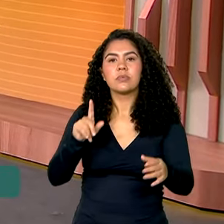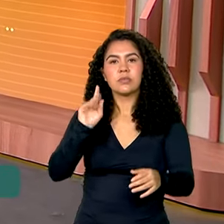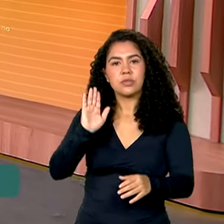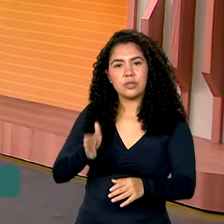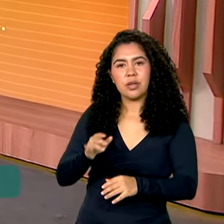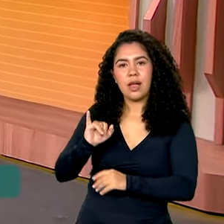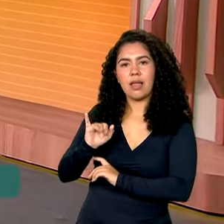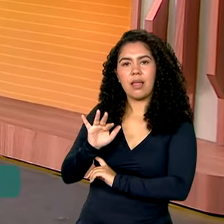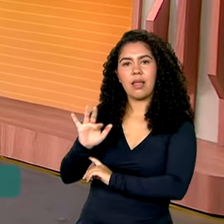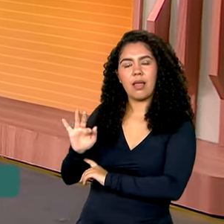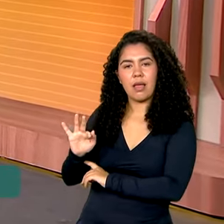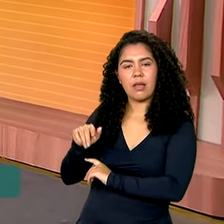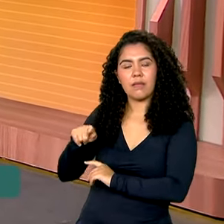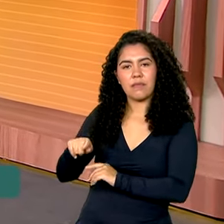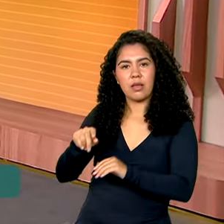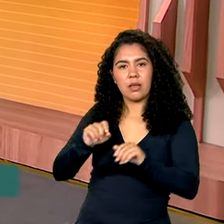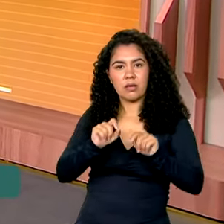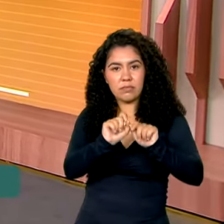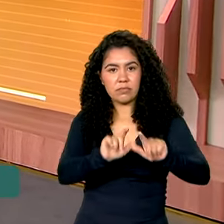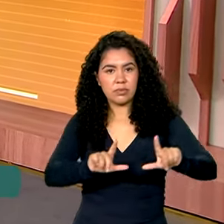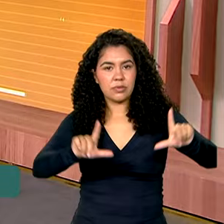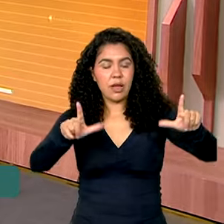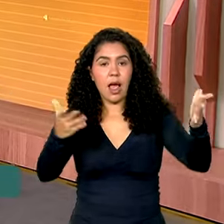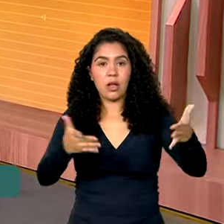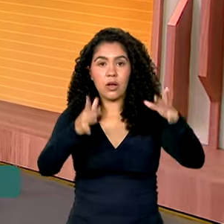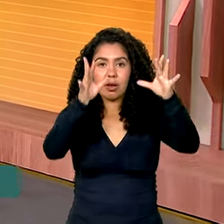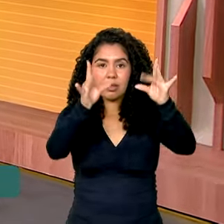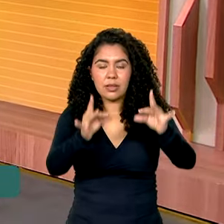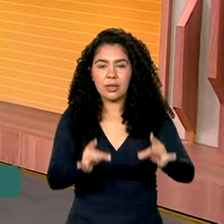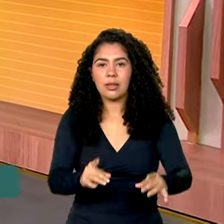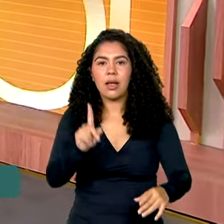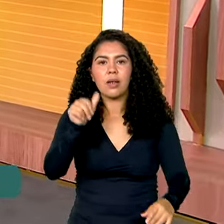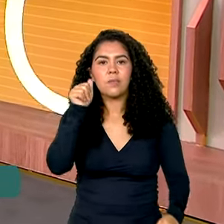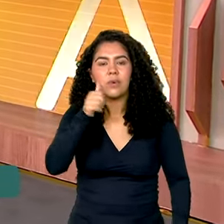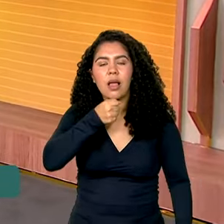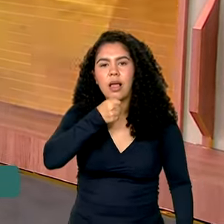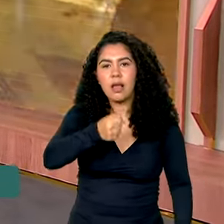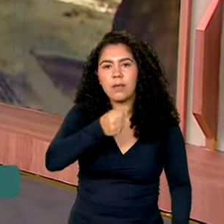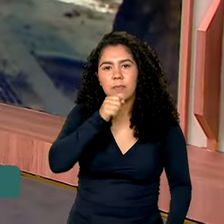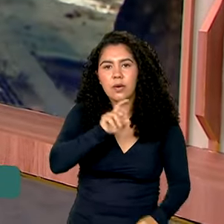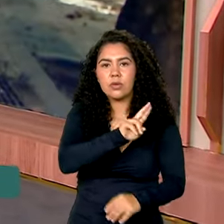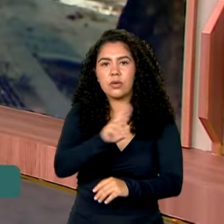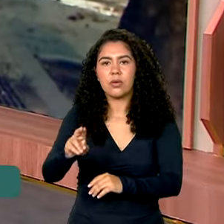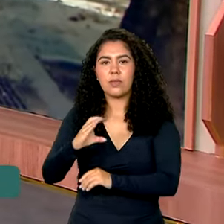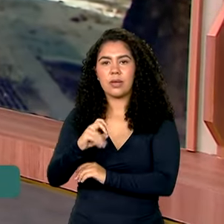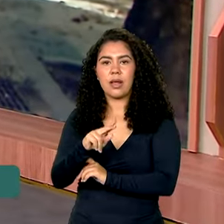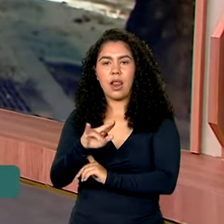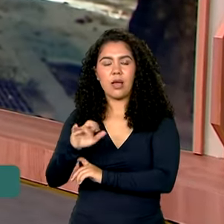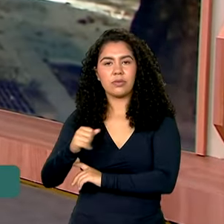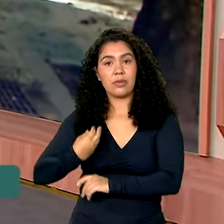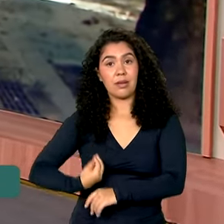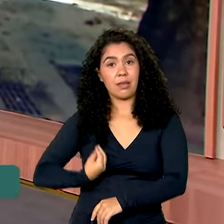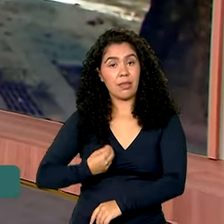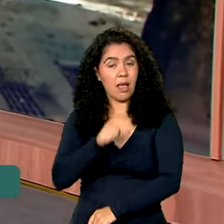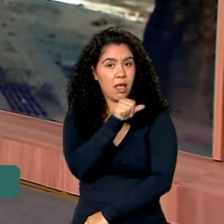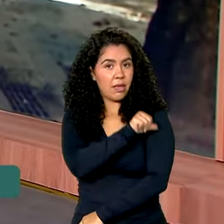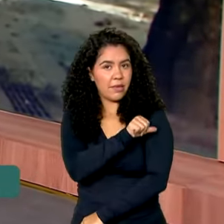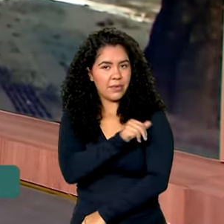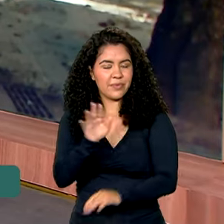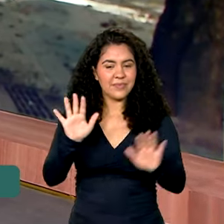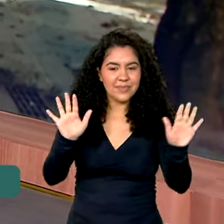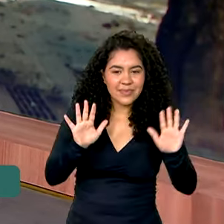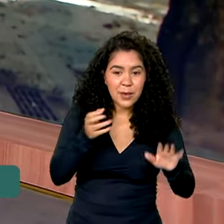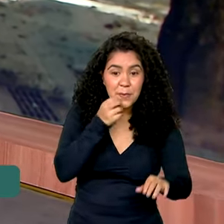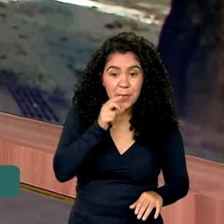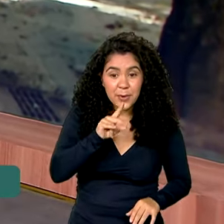do imposto de renda. Quem traz os detalhes para a gente é a nossa repórter Cláudia Boiunga, ao vivo do Rio de Janeiro. Oi, Cláudia. Ótimo dia para